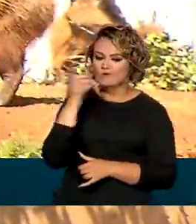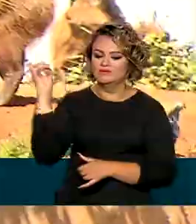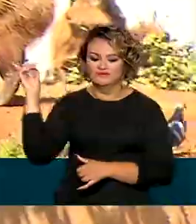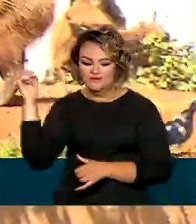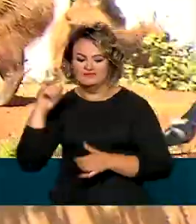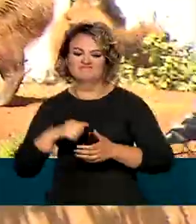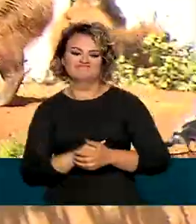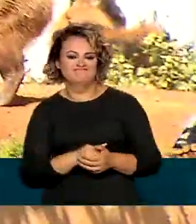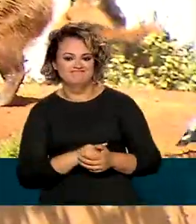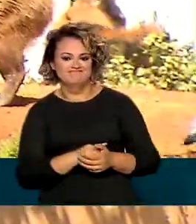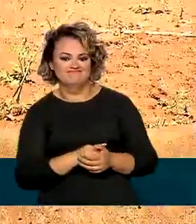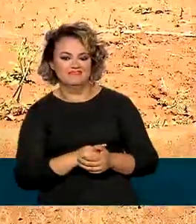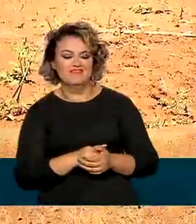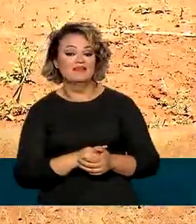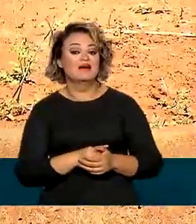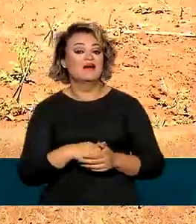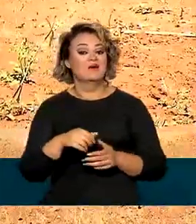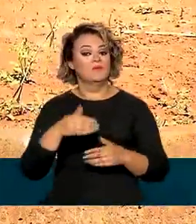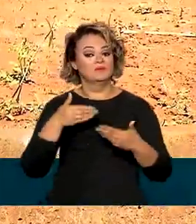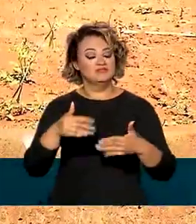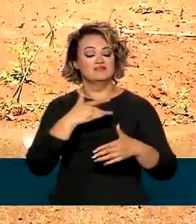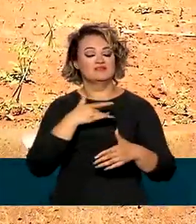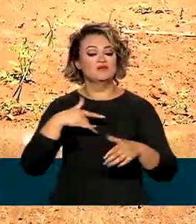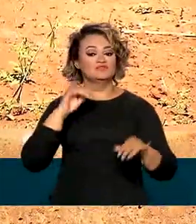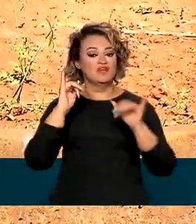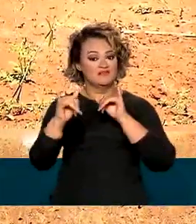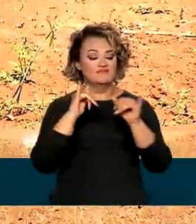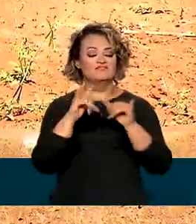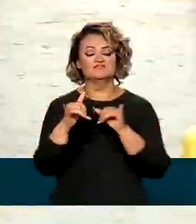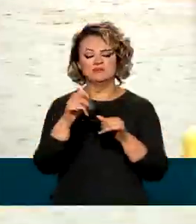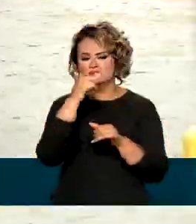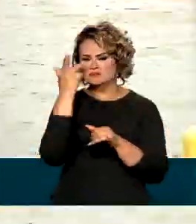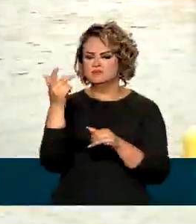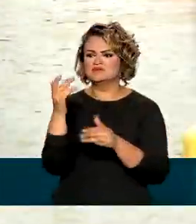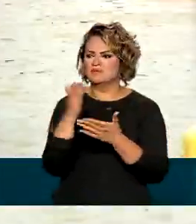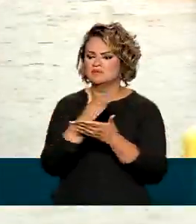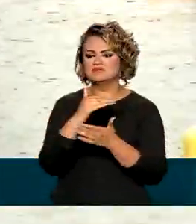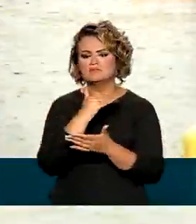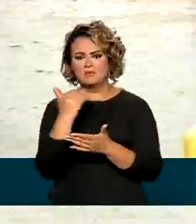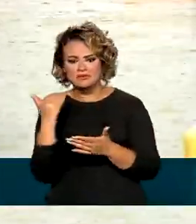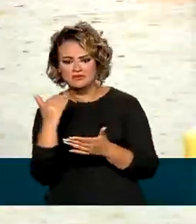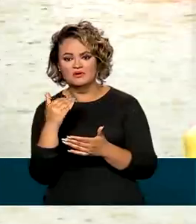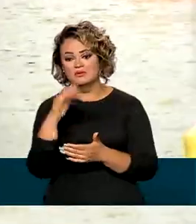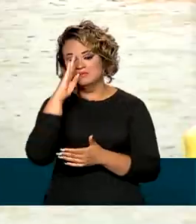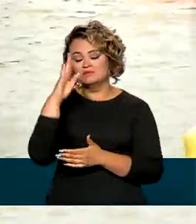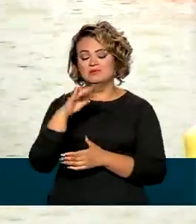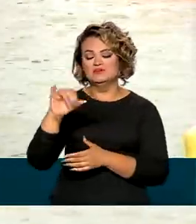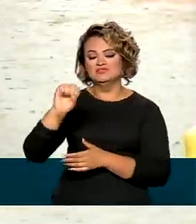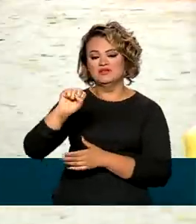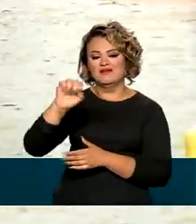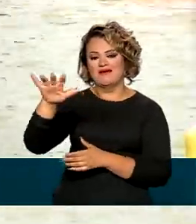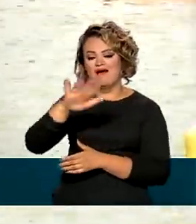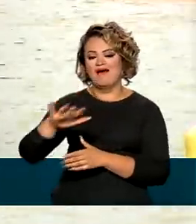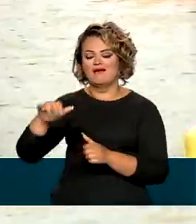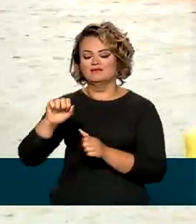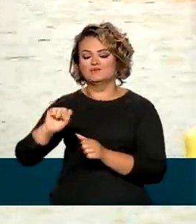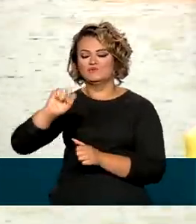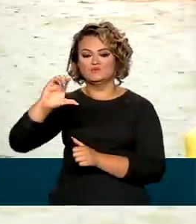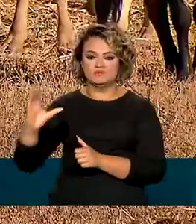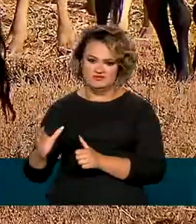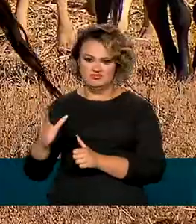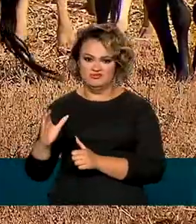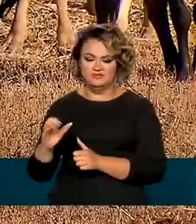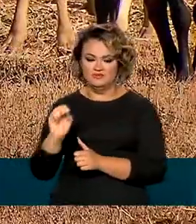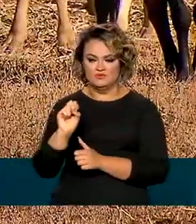alerta para o aumento de casos e óbitos pela doença, principalmente na região sudeste. Até 22 de